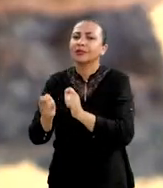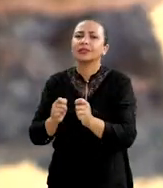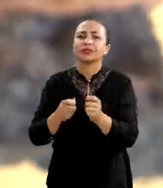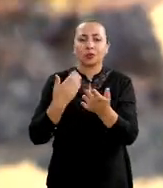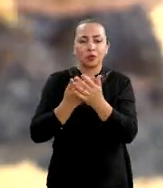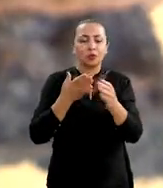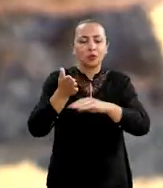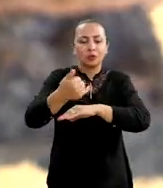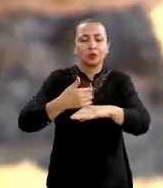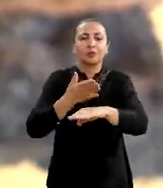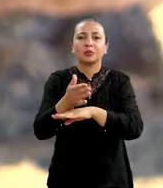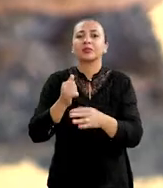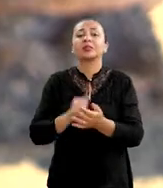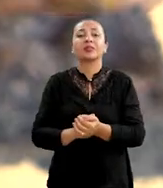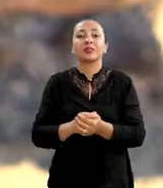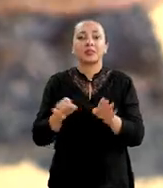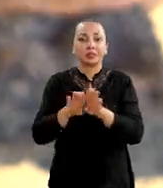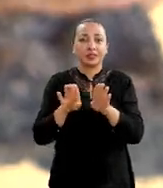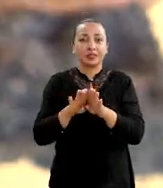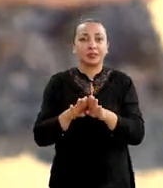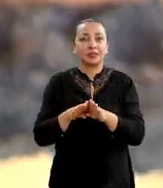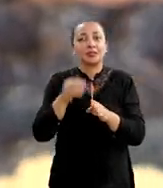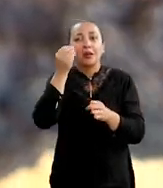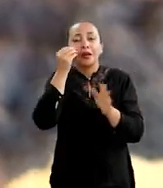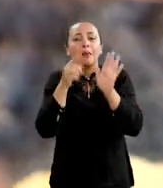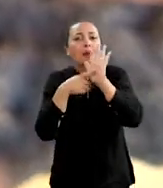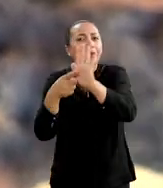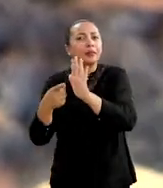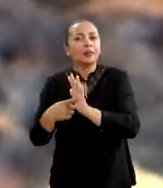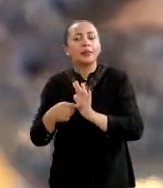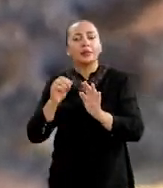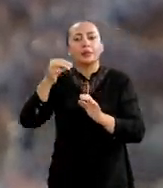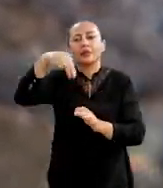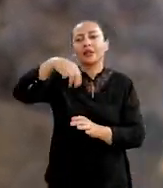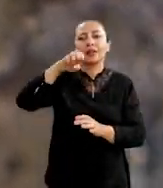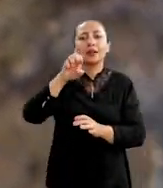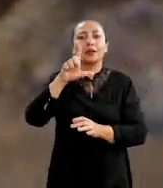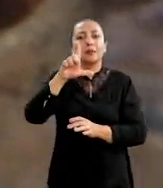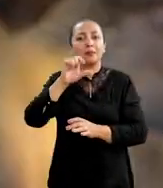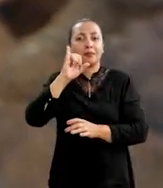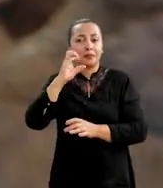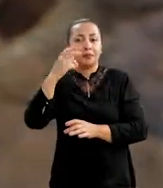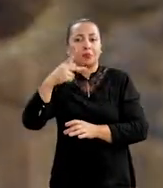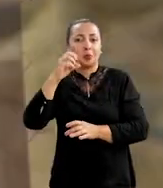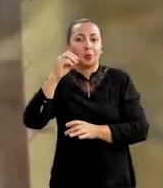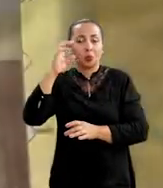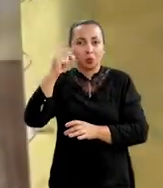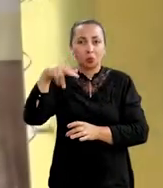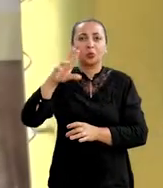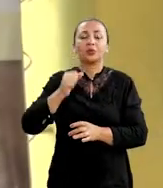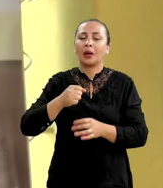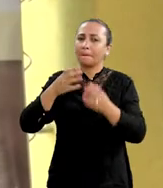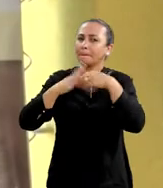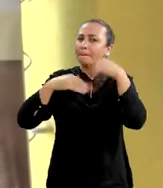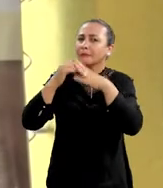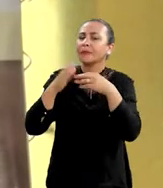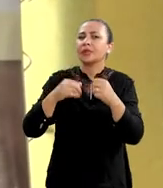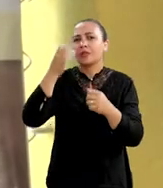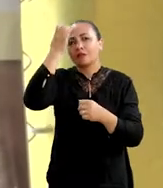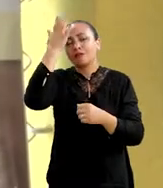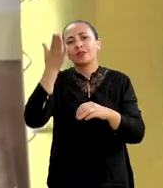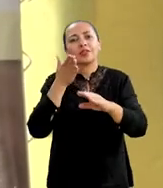questionários, estudos de viabilidade. E ele vem se mostrando que, de fato, a meliponicultura é uma atividade prática,